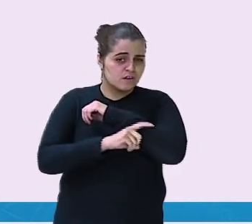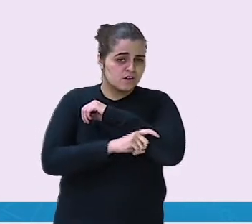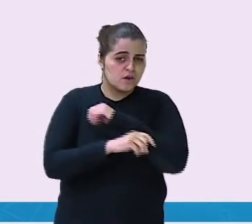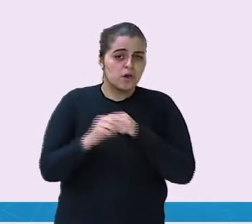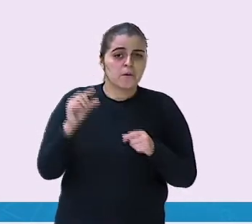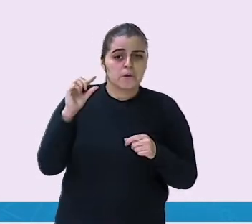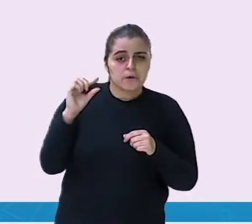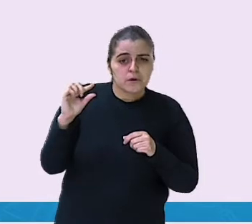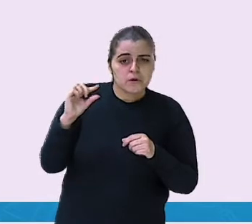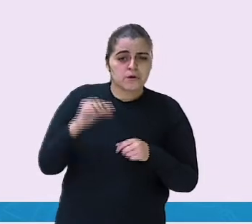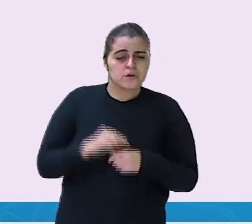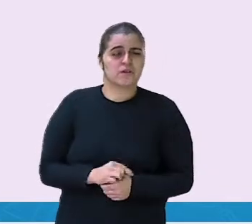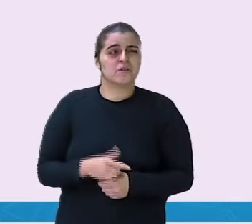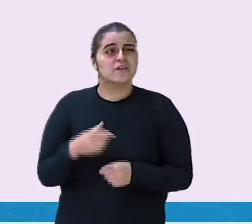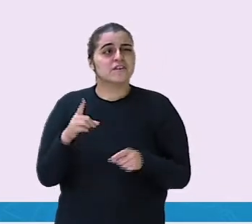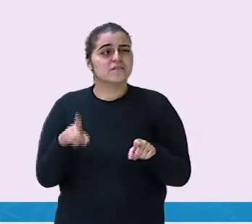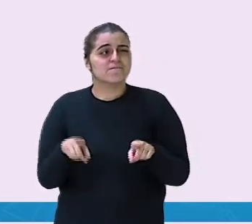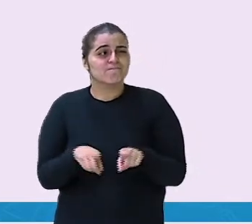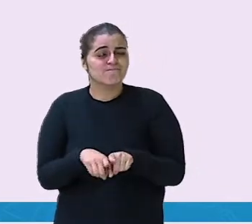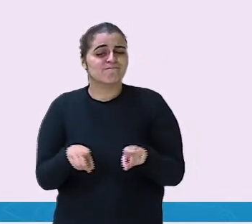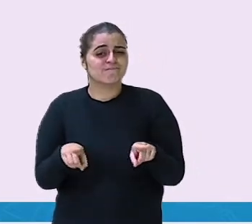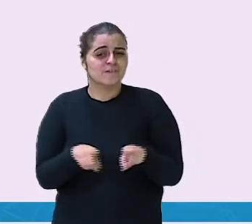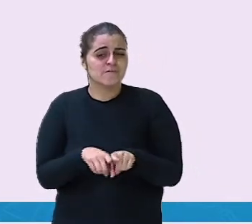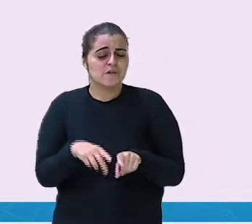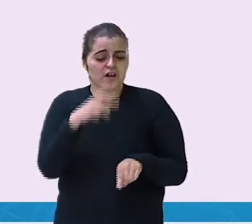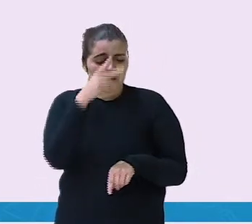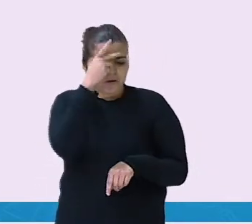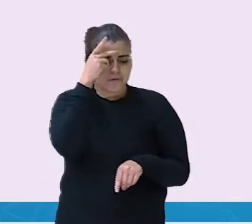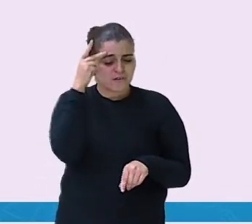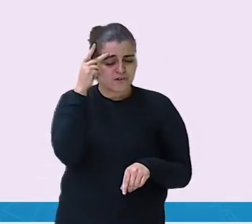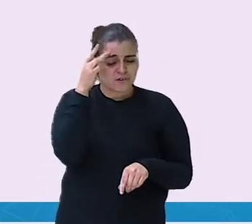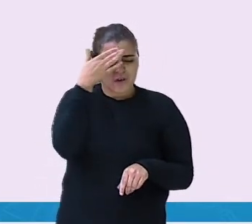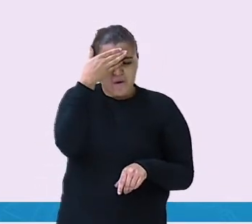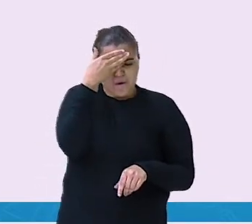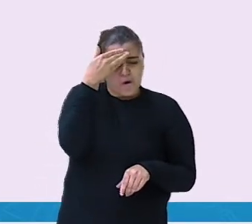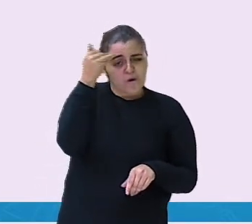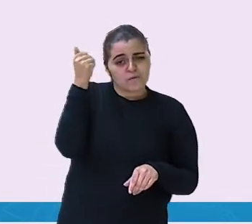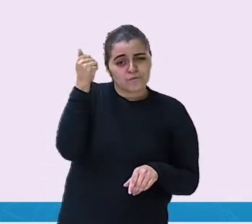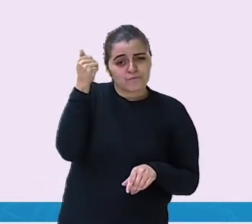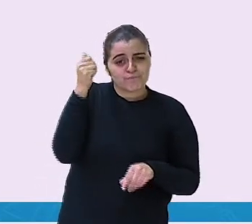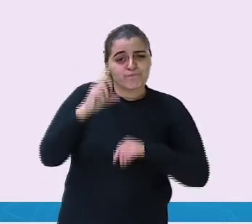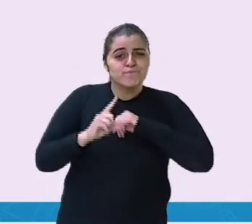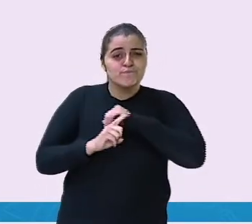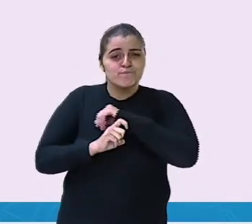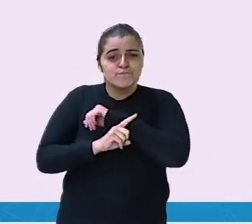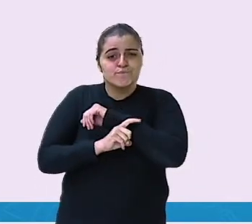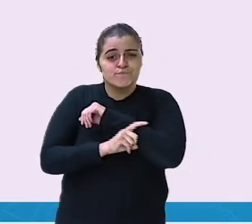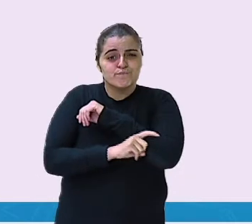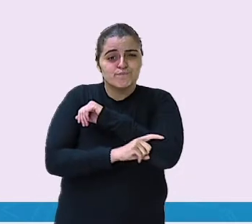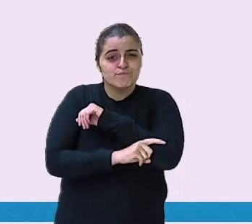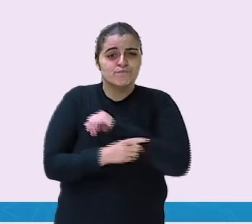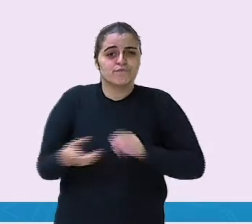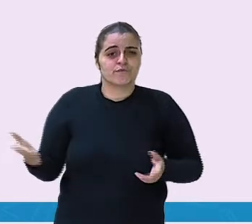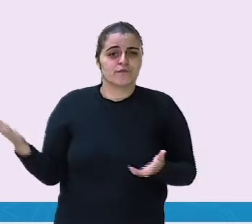pequenos e, às vezes, as pessoas chegam a esquecer que a gente existe.